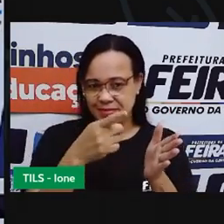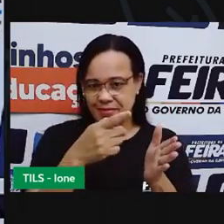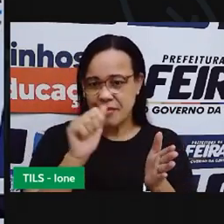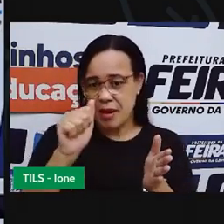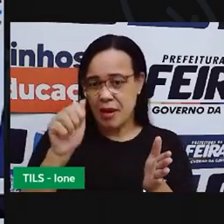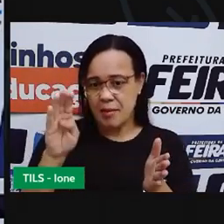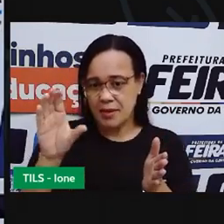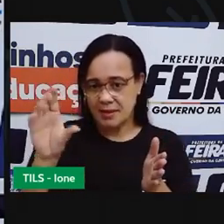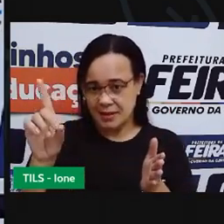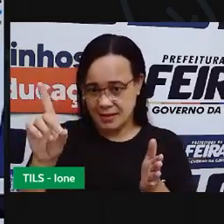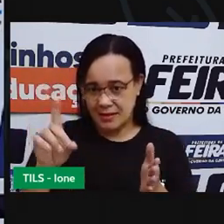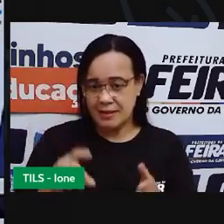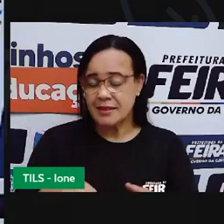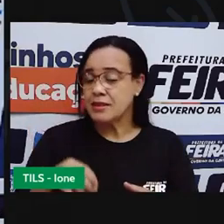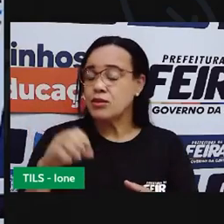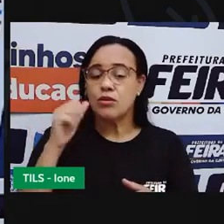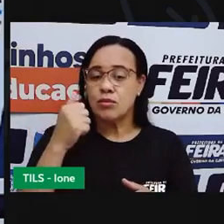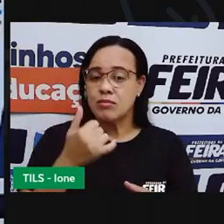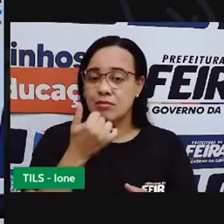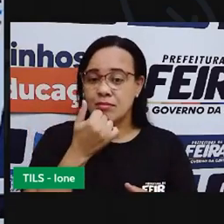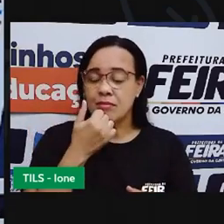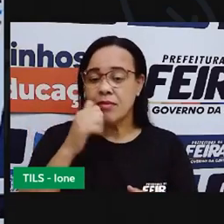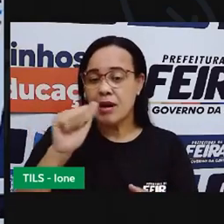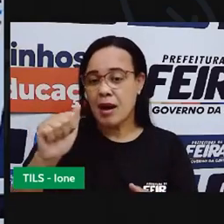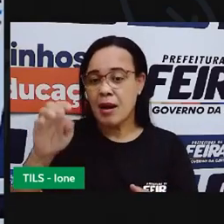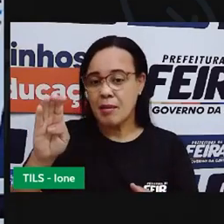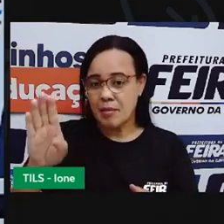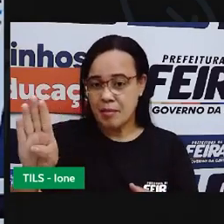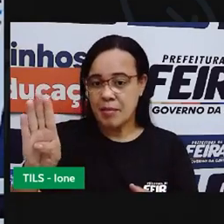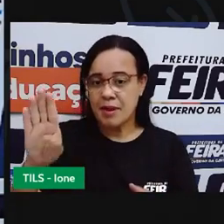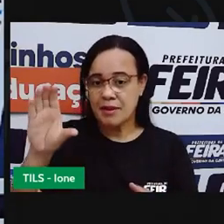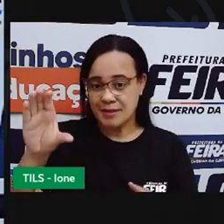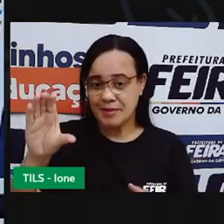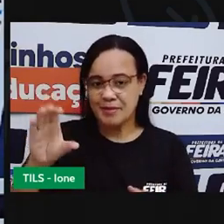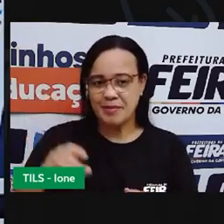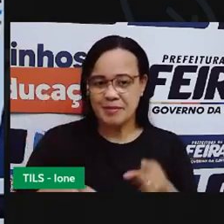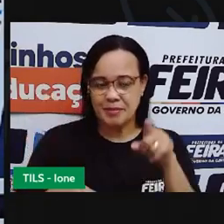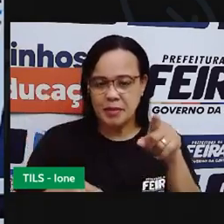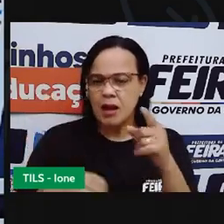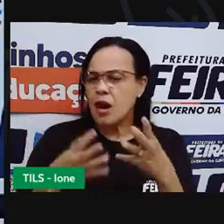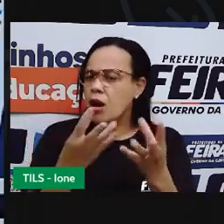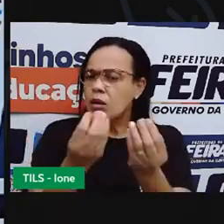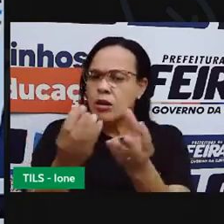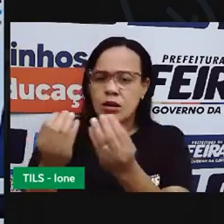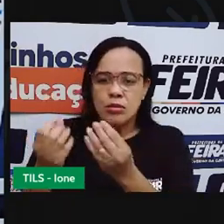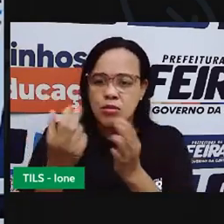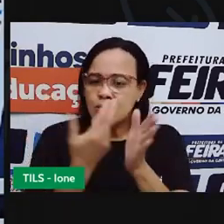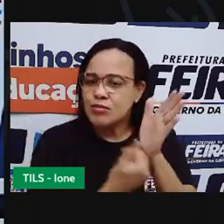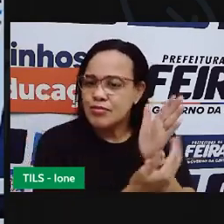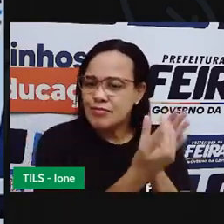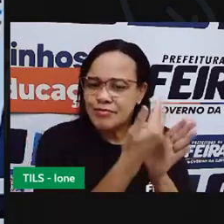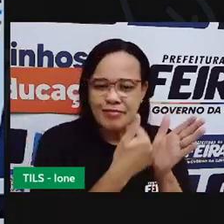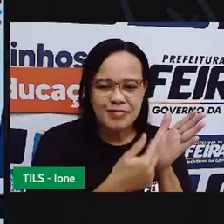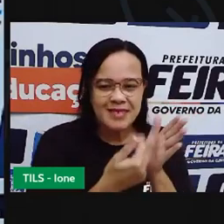muitas ilustrações